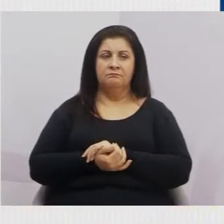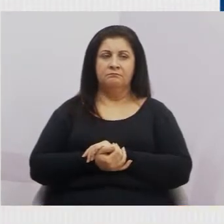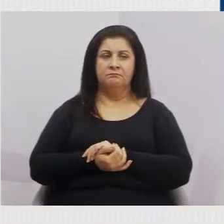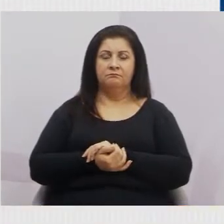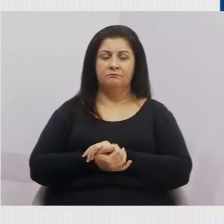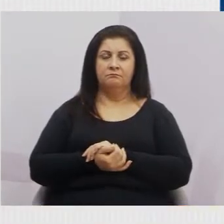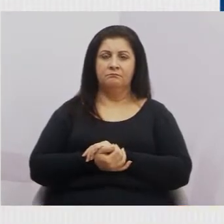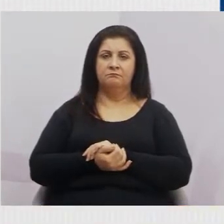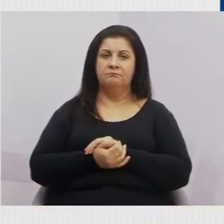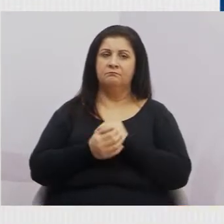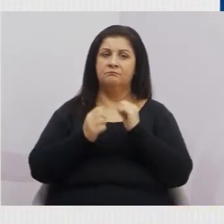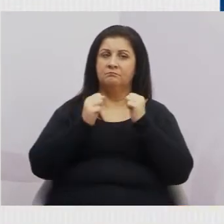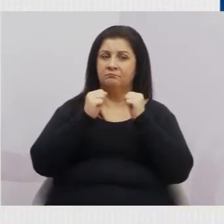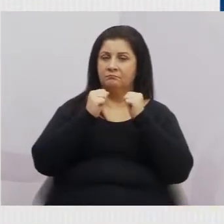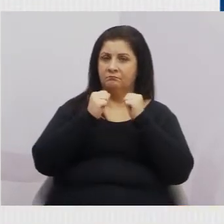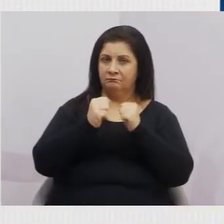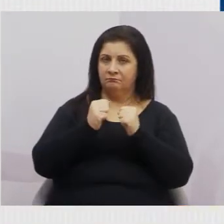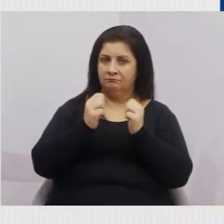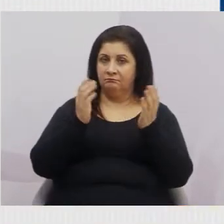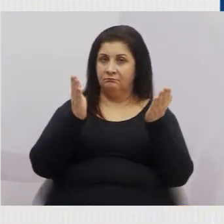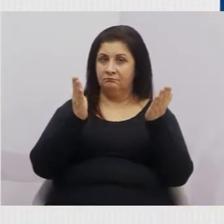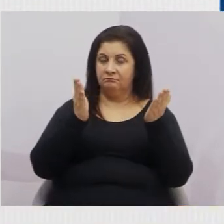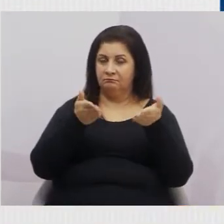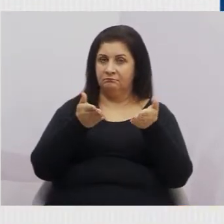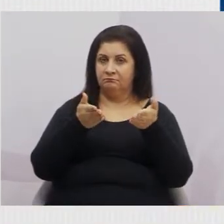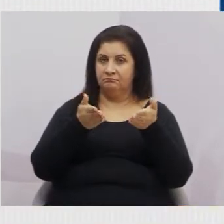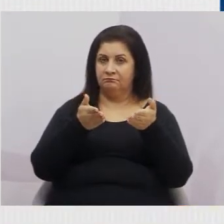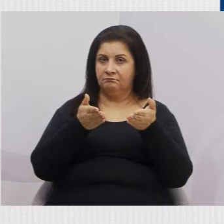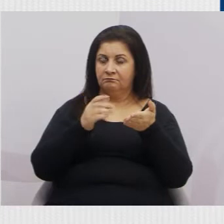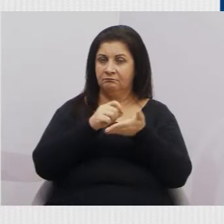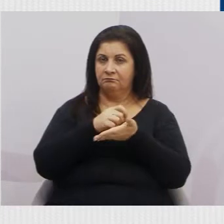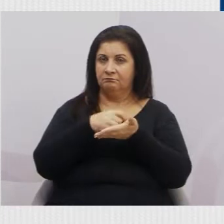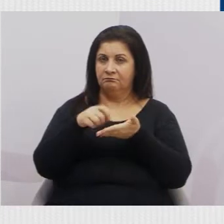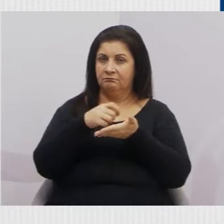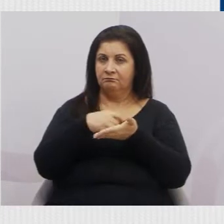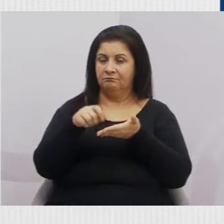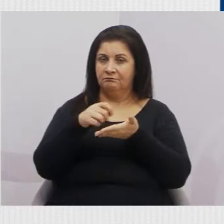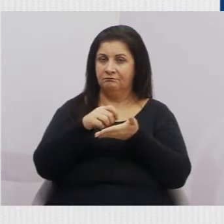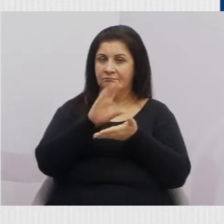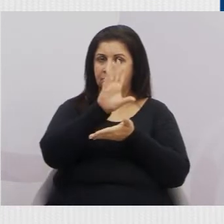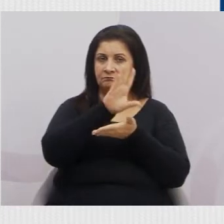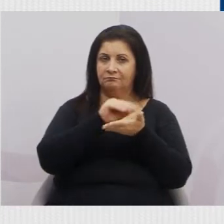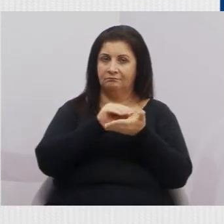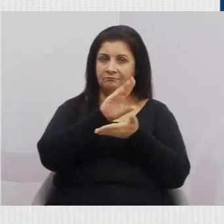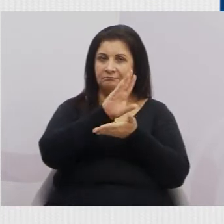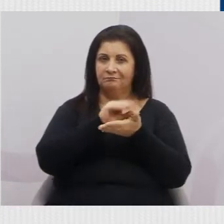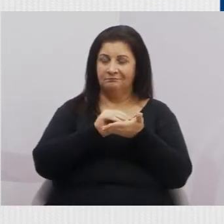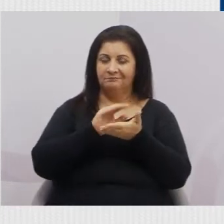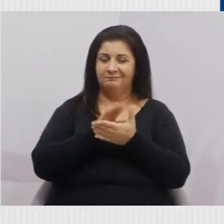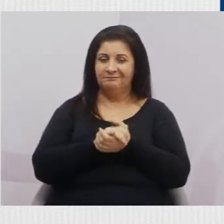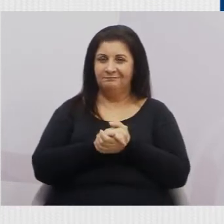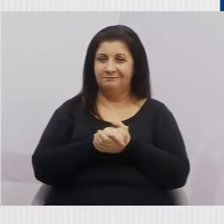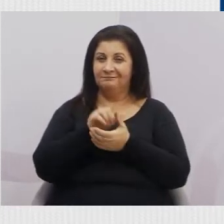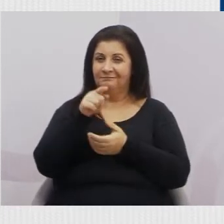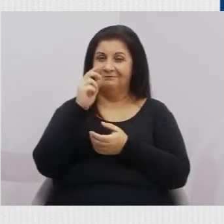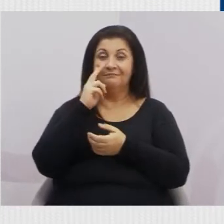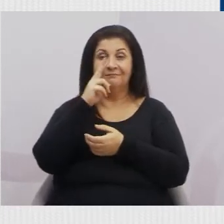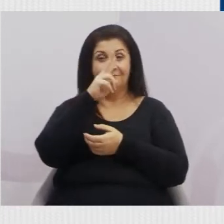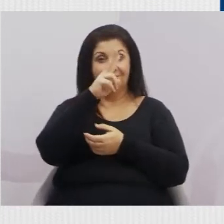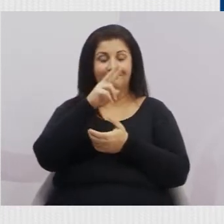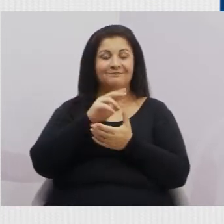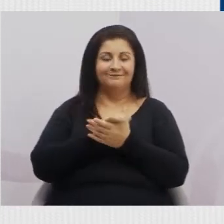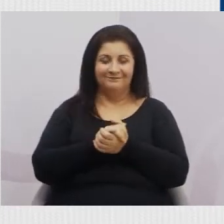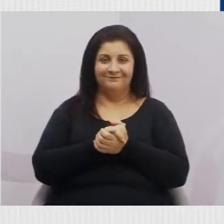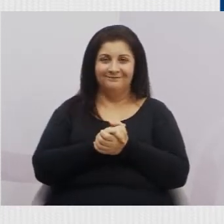Você pode, neste exato momento, anotar aí os nossos contatos, você que está assistindo à TV Câmara,